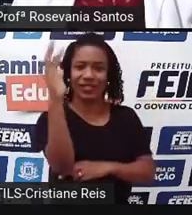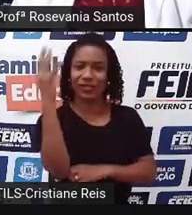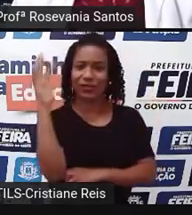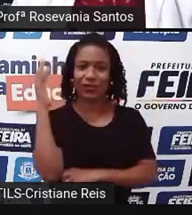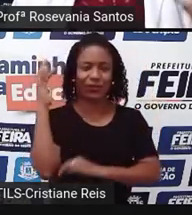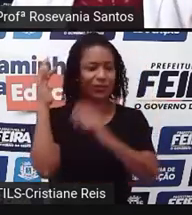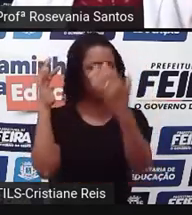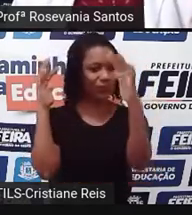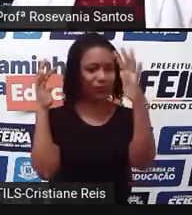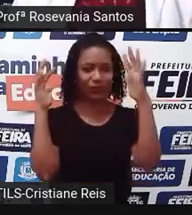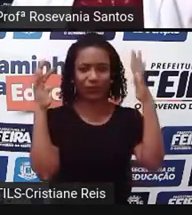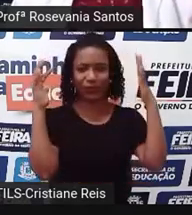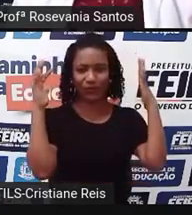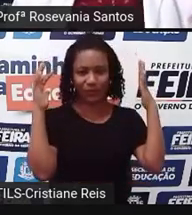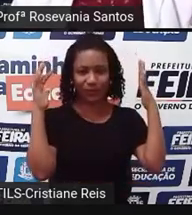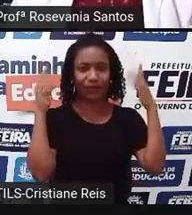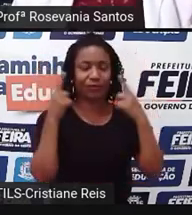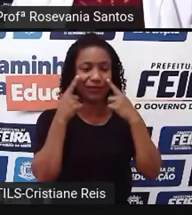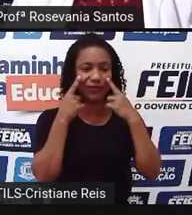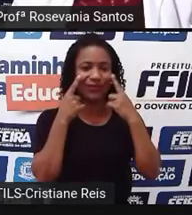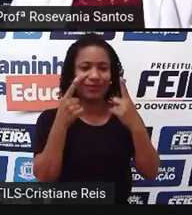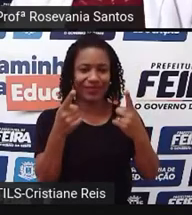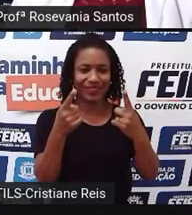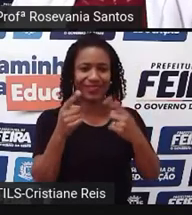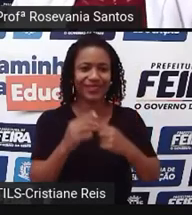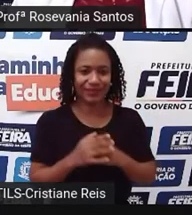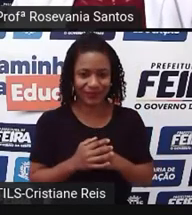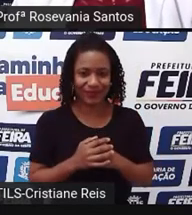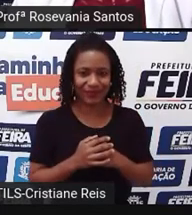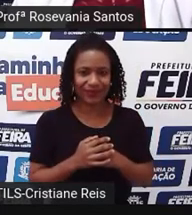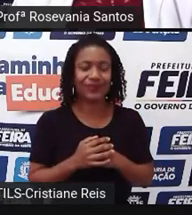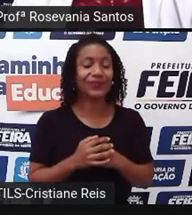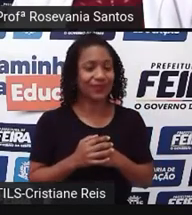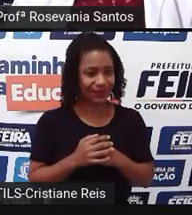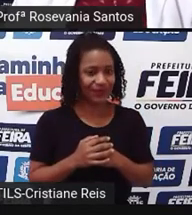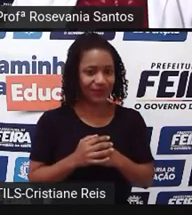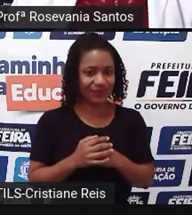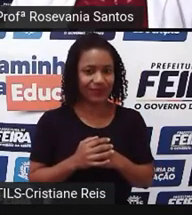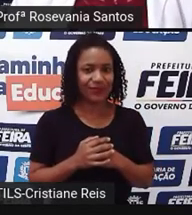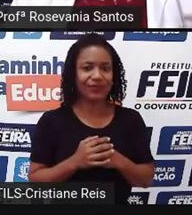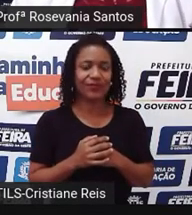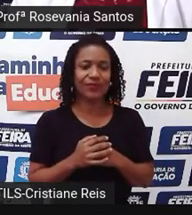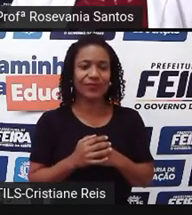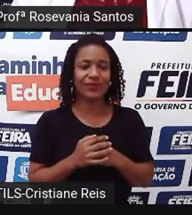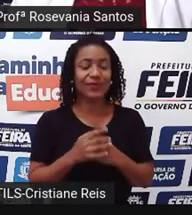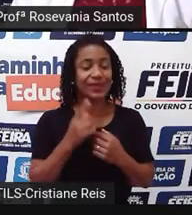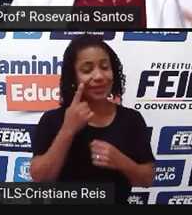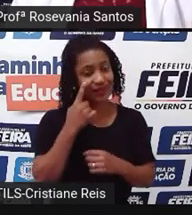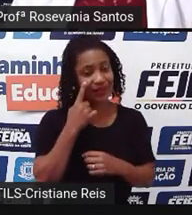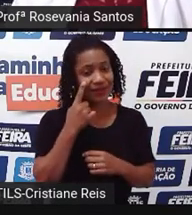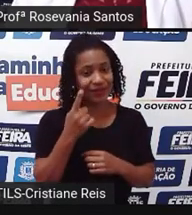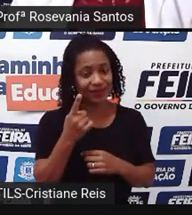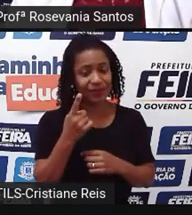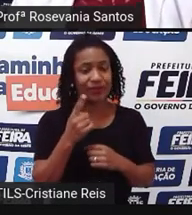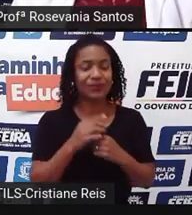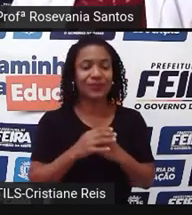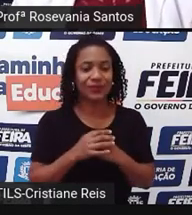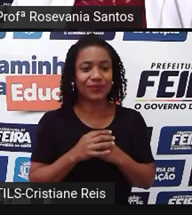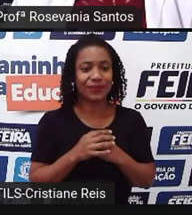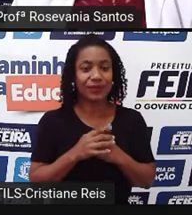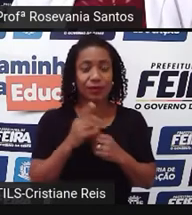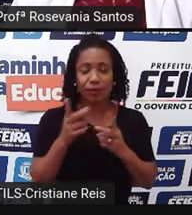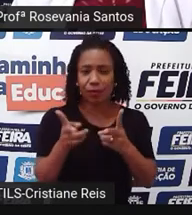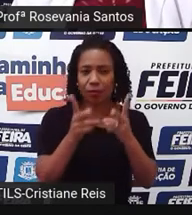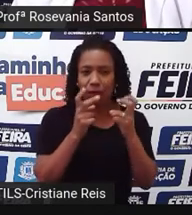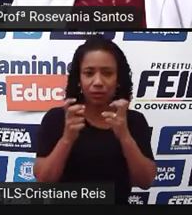destaca, como ele salta aos olhos quando você observa qualquer espaço. Então, só para chamar atenção aí, para você